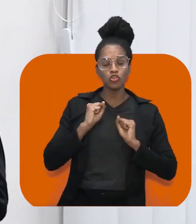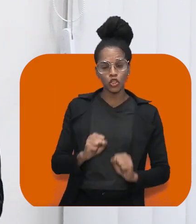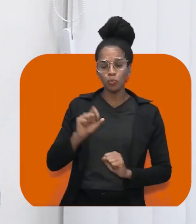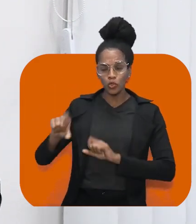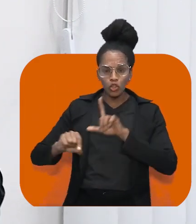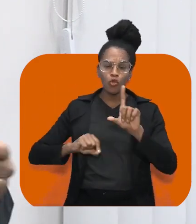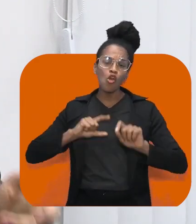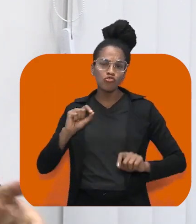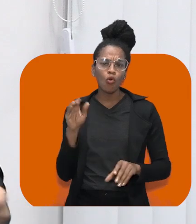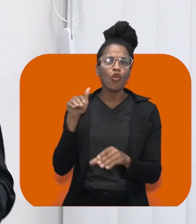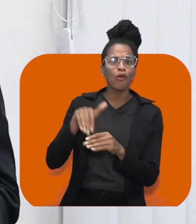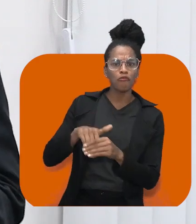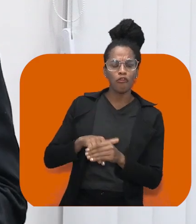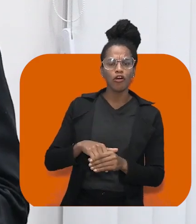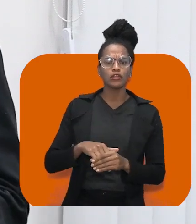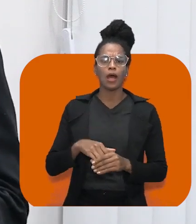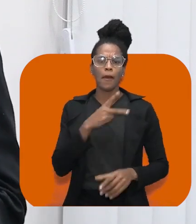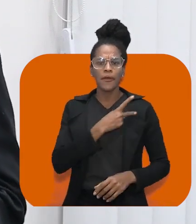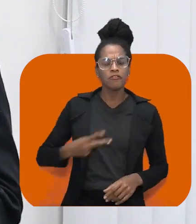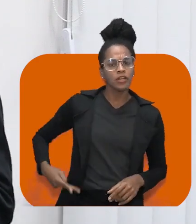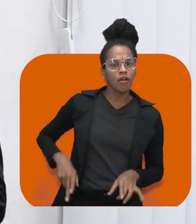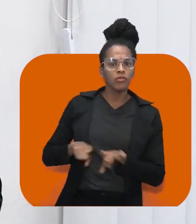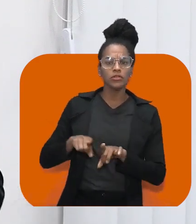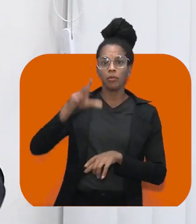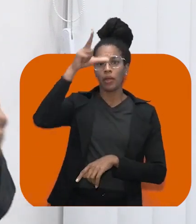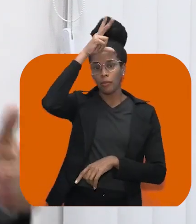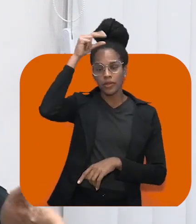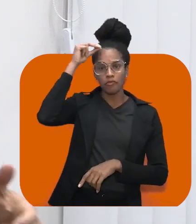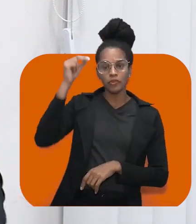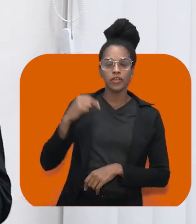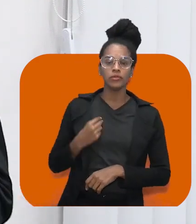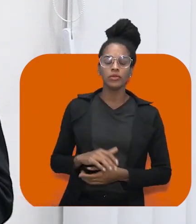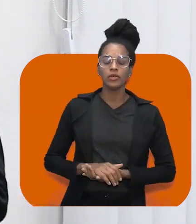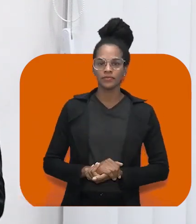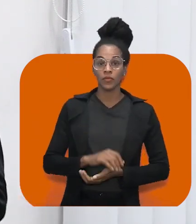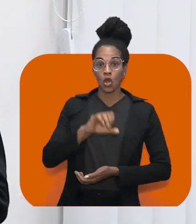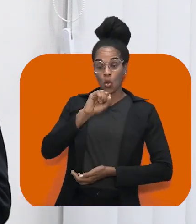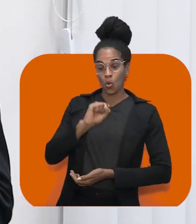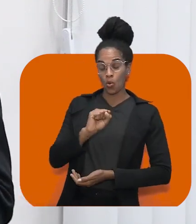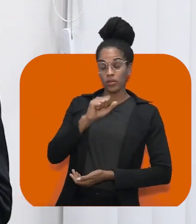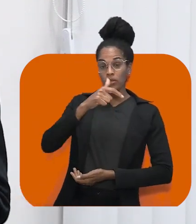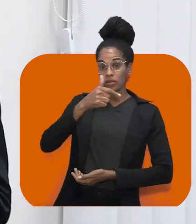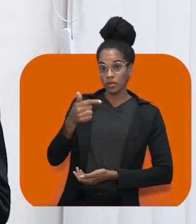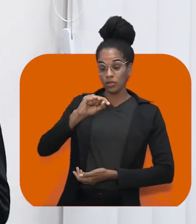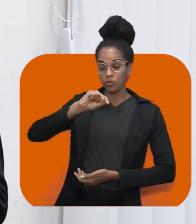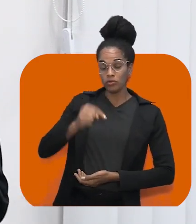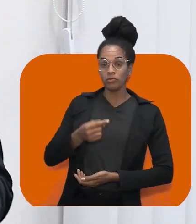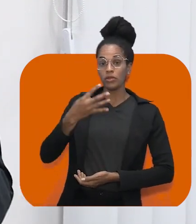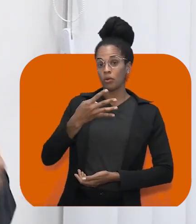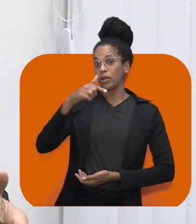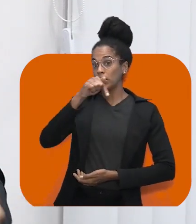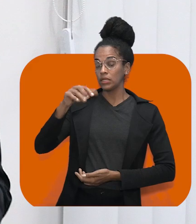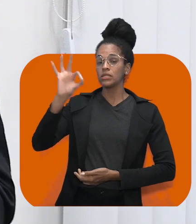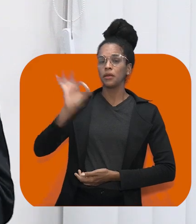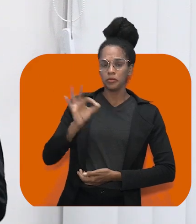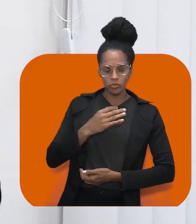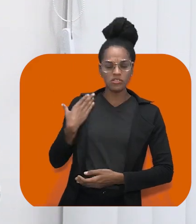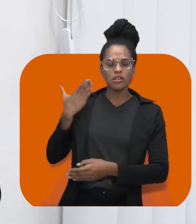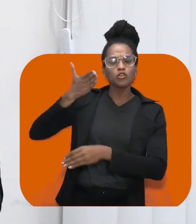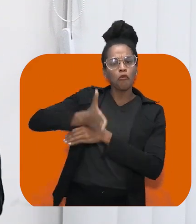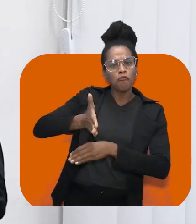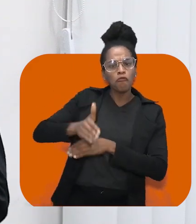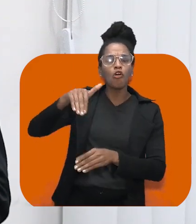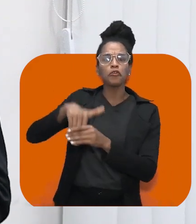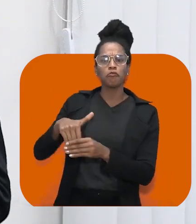turno, 82,47% compareceram às urnas, valorizando o direito ao voto, regra básica no regime